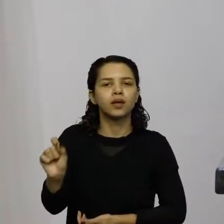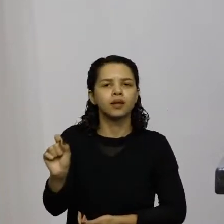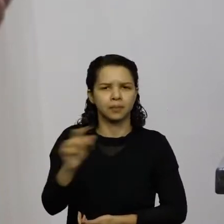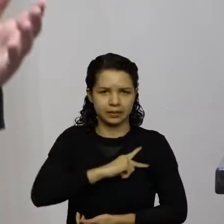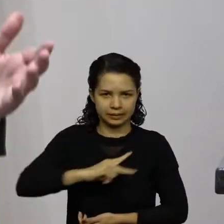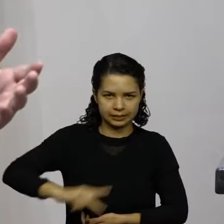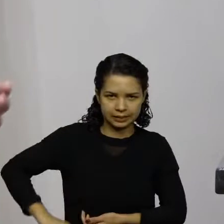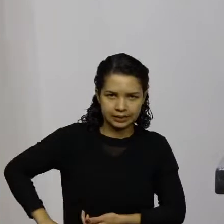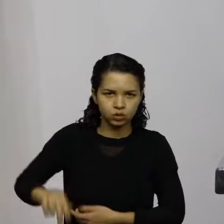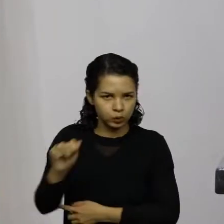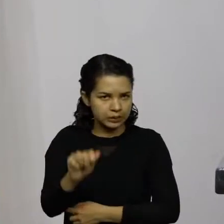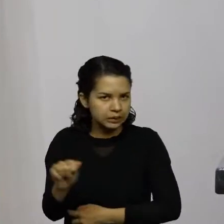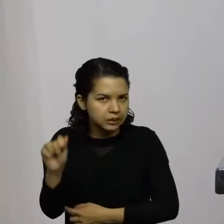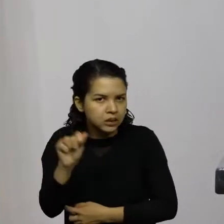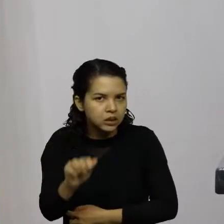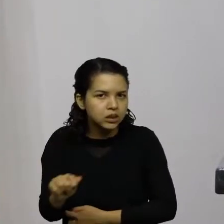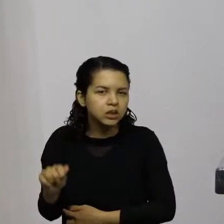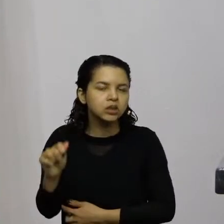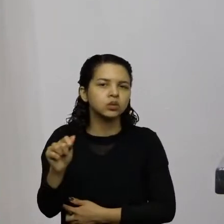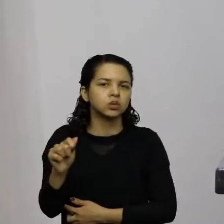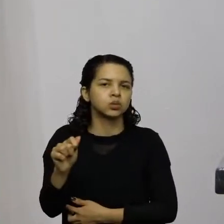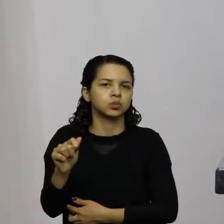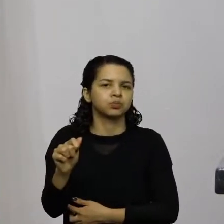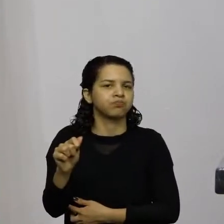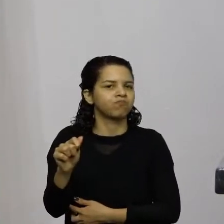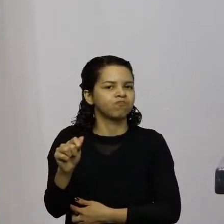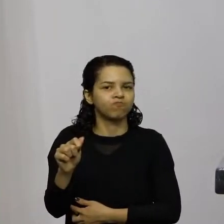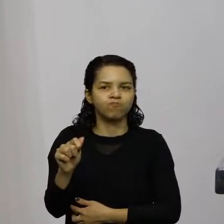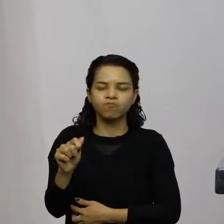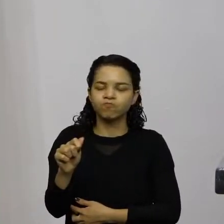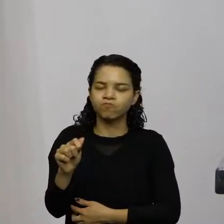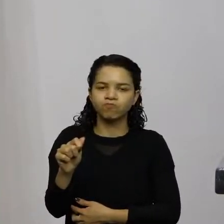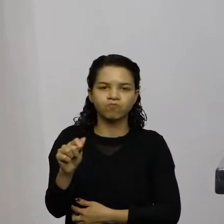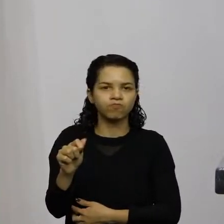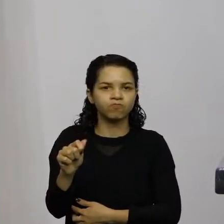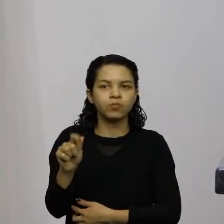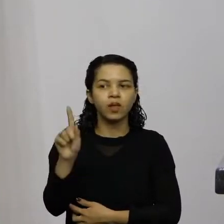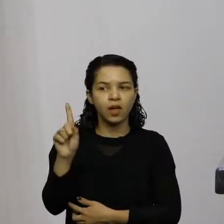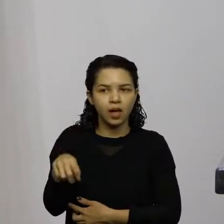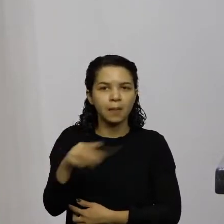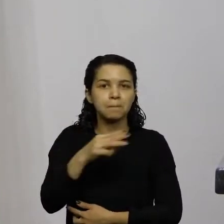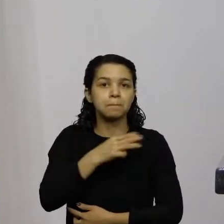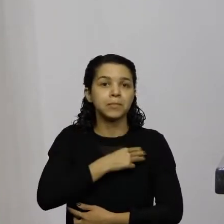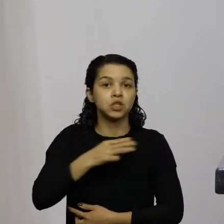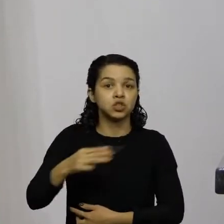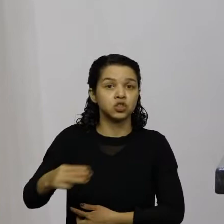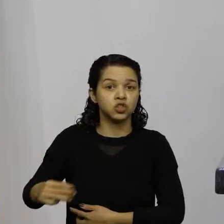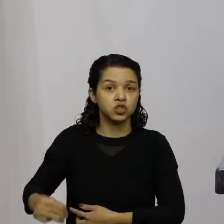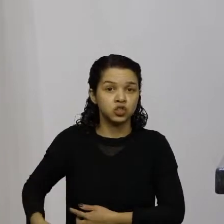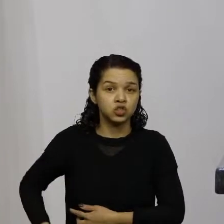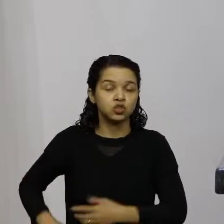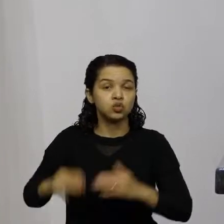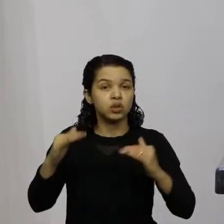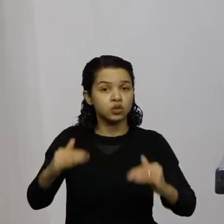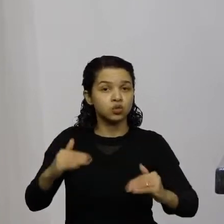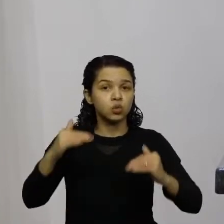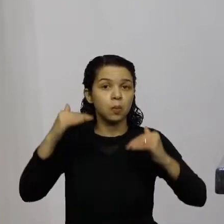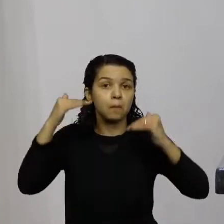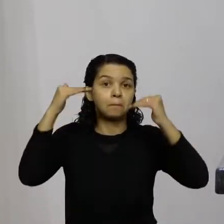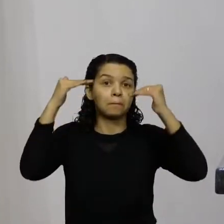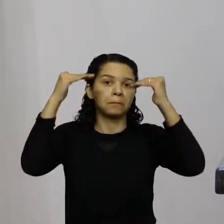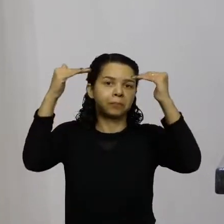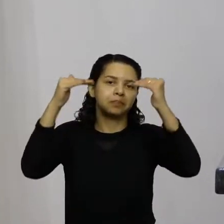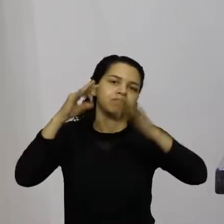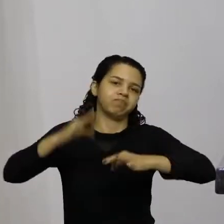da associação não quem está falando isso é o ministro da suprema corte brasileira deputado